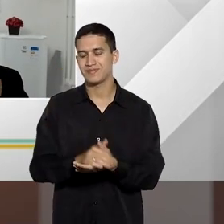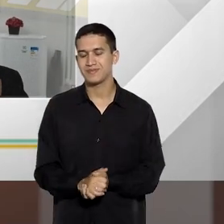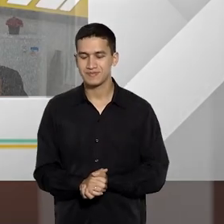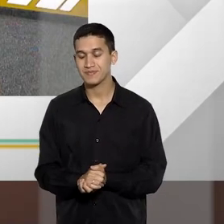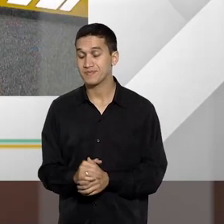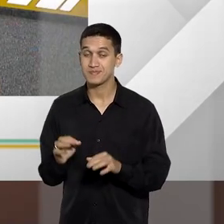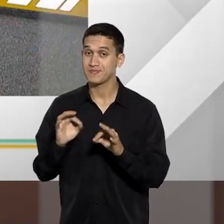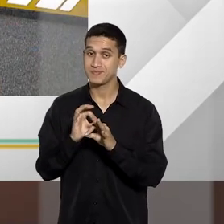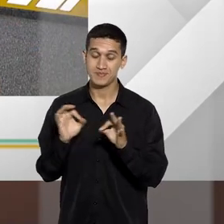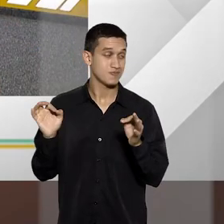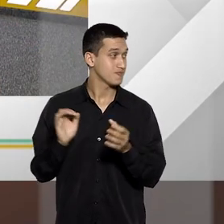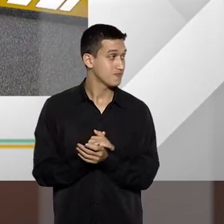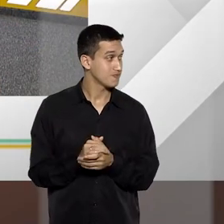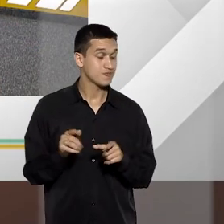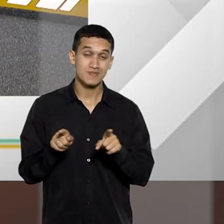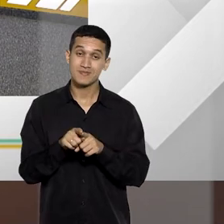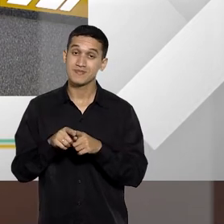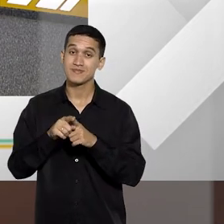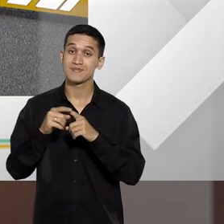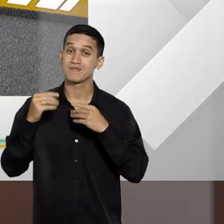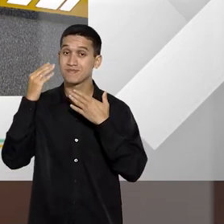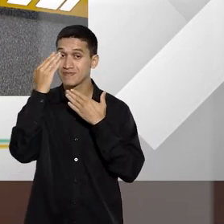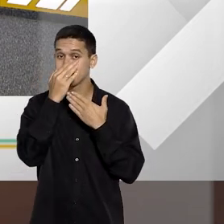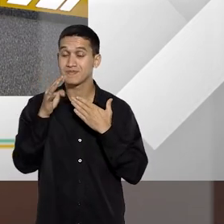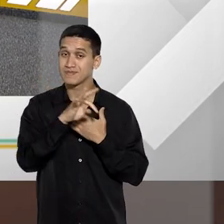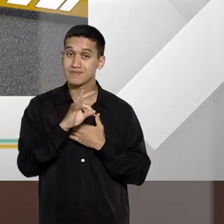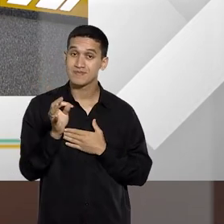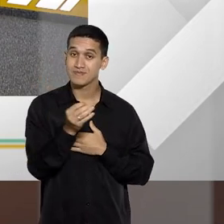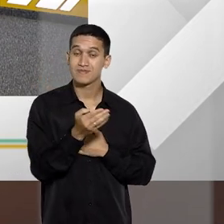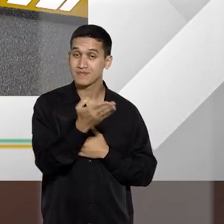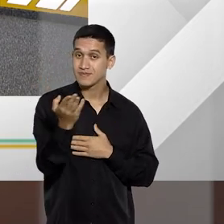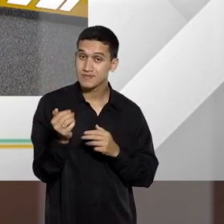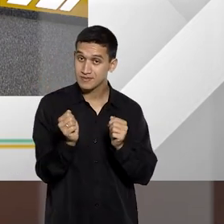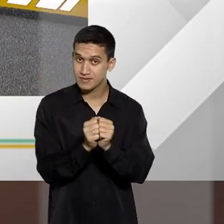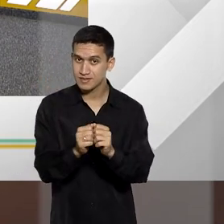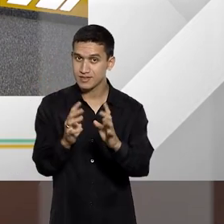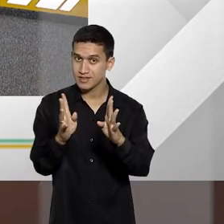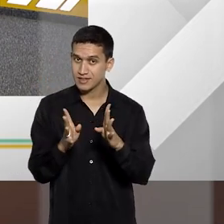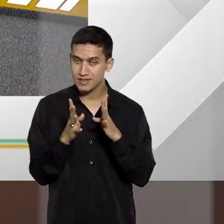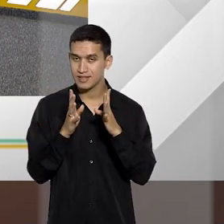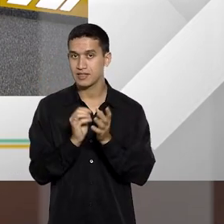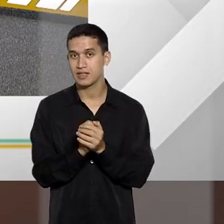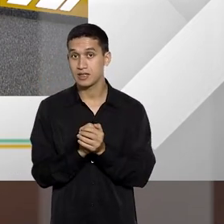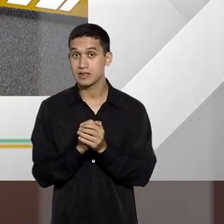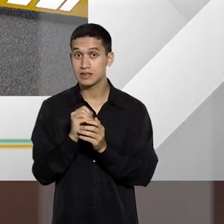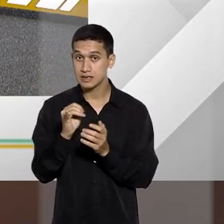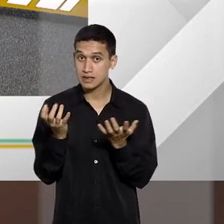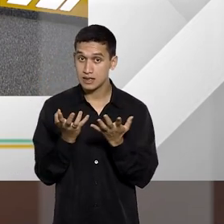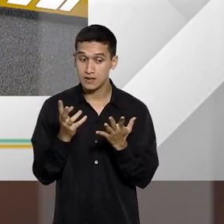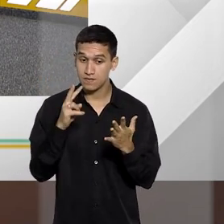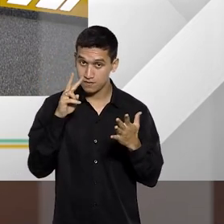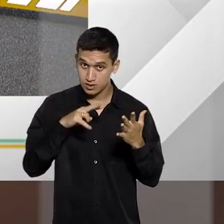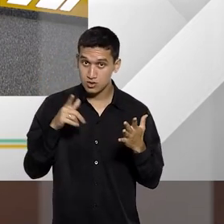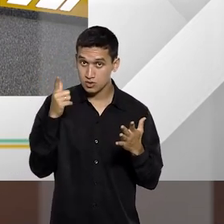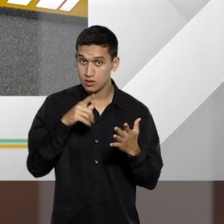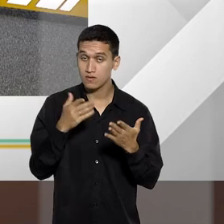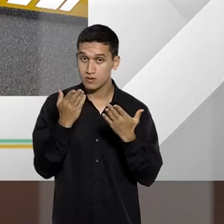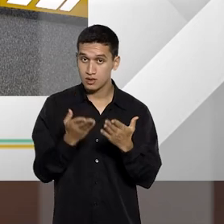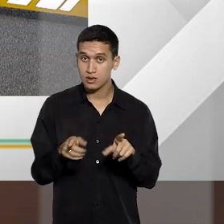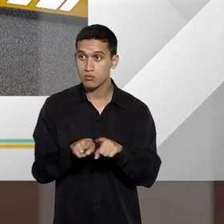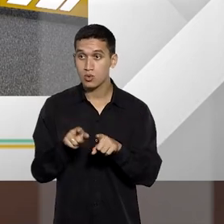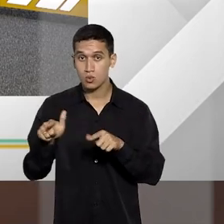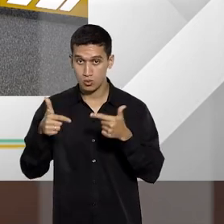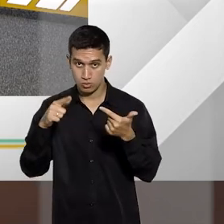dicas. E, claro, obrigada também por sua companhia aí do outro lado. Se quiser conferir novamente este e outros programas,